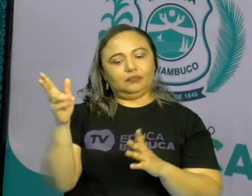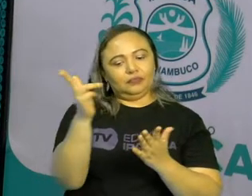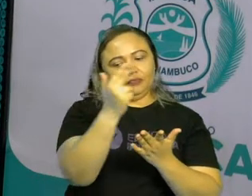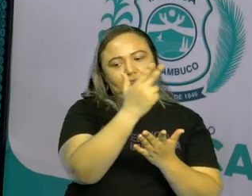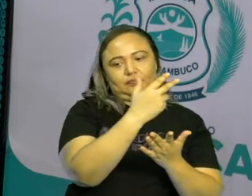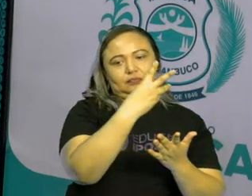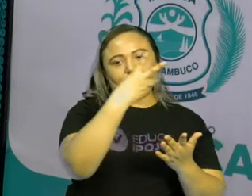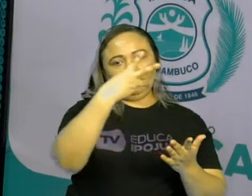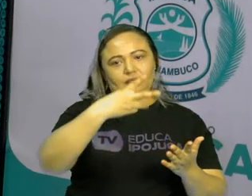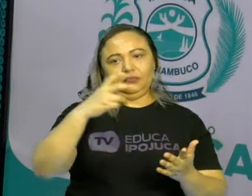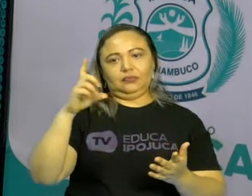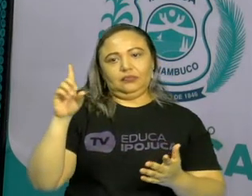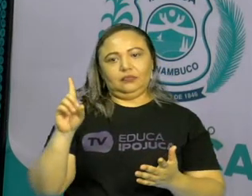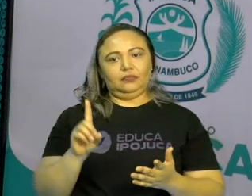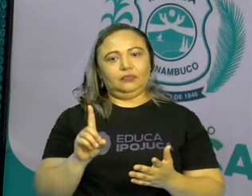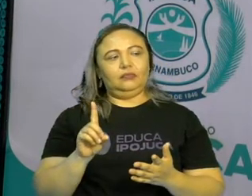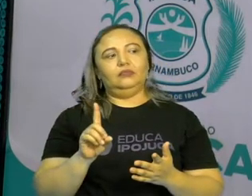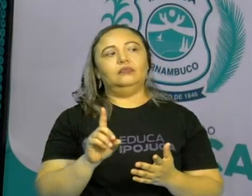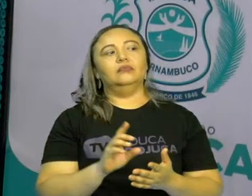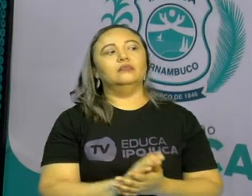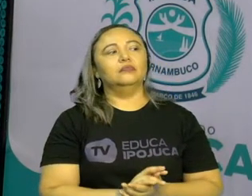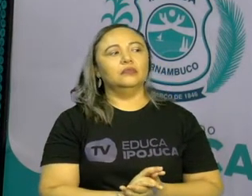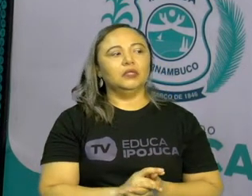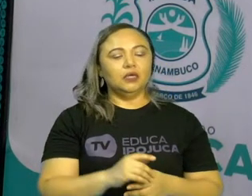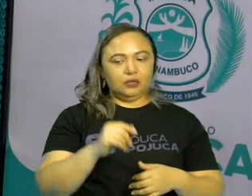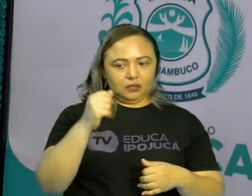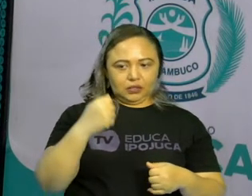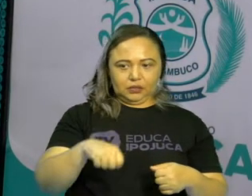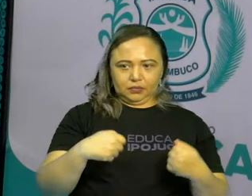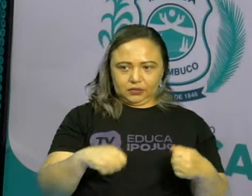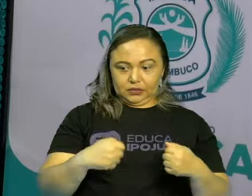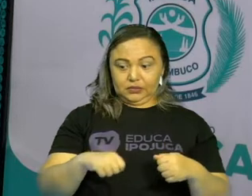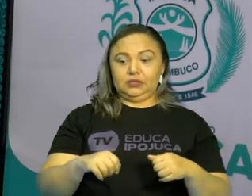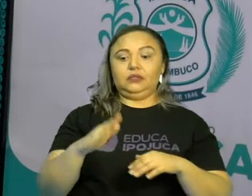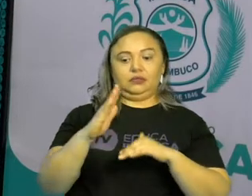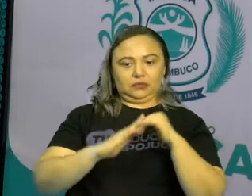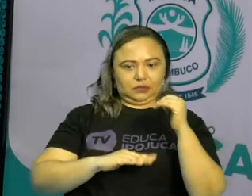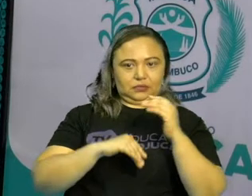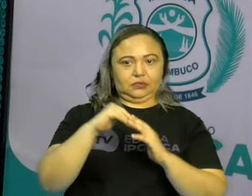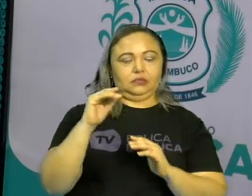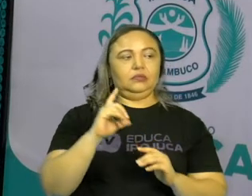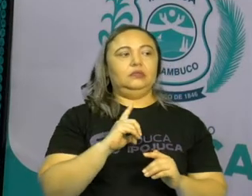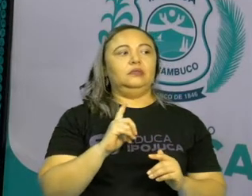da pessoa a qual vai utilizar esse tipo de criação.